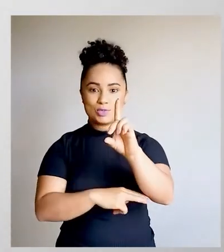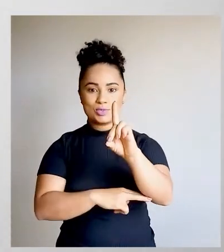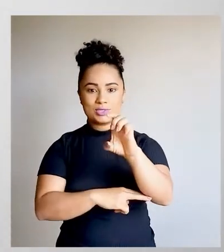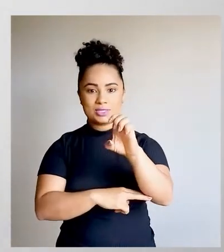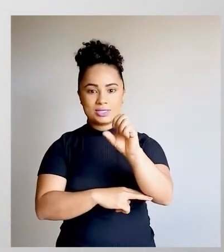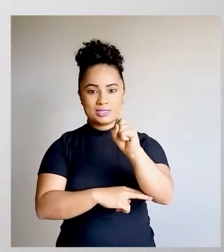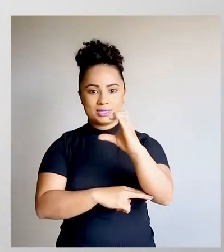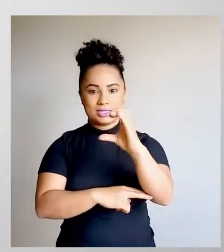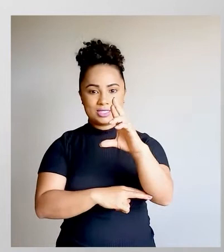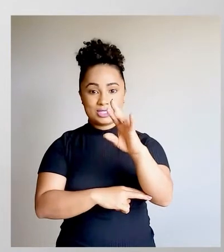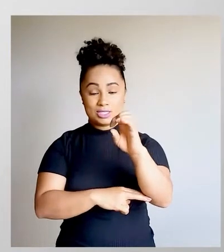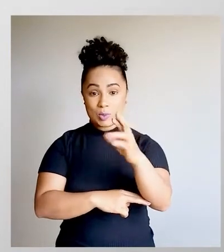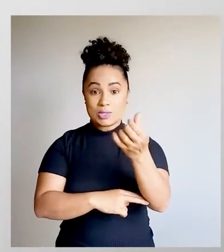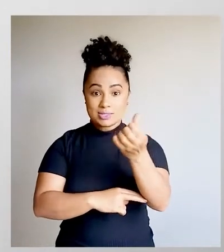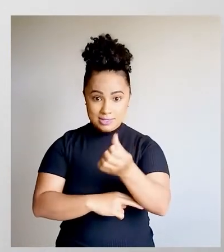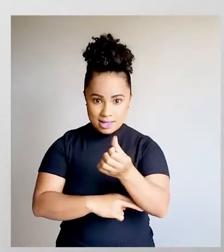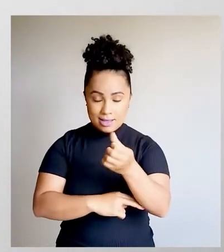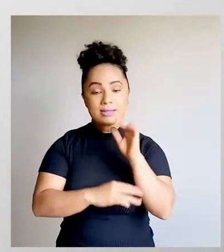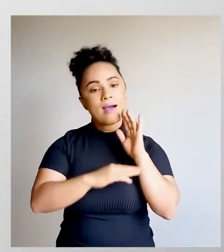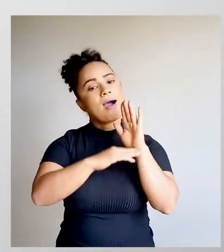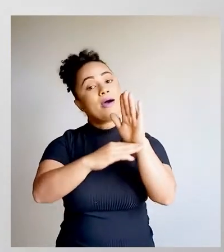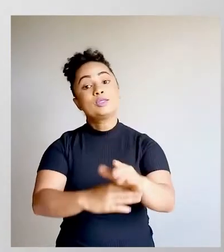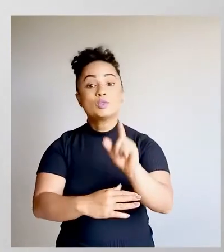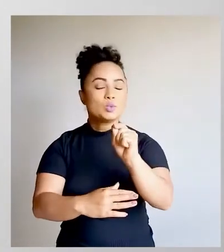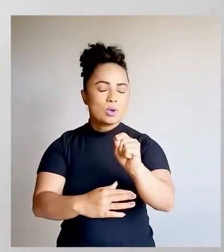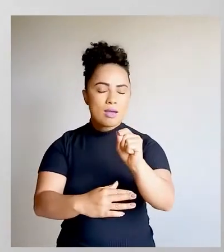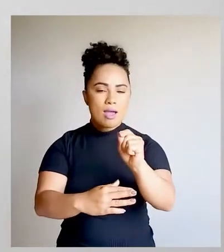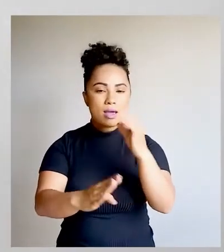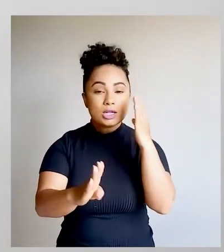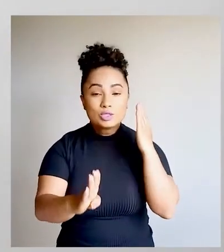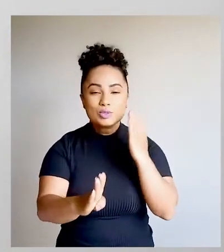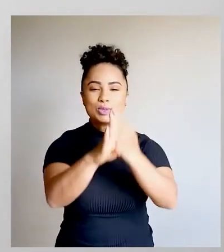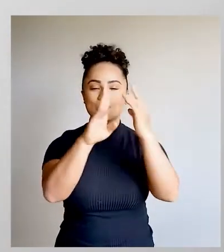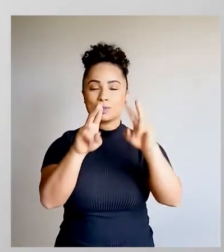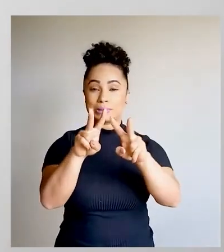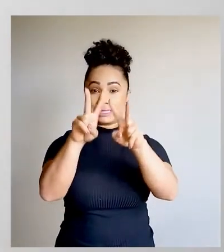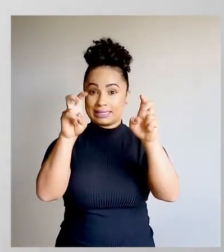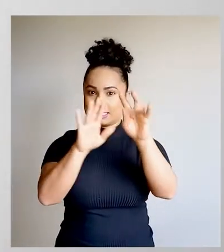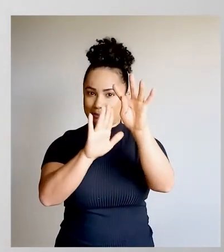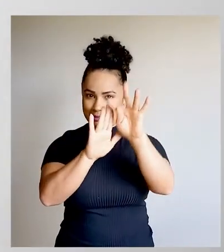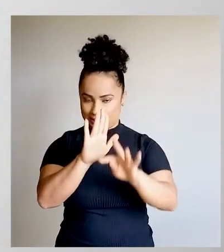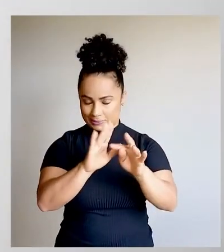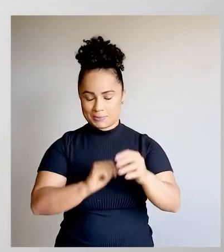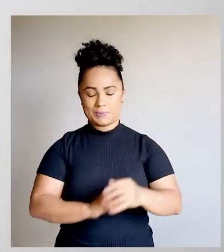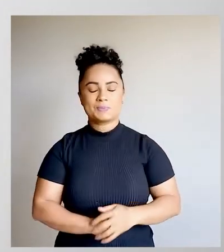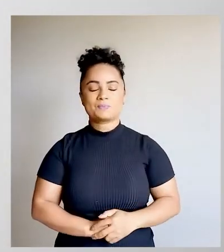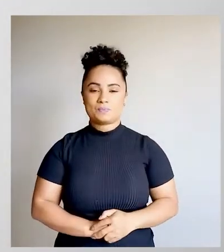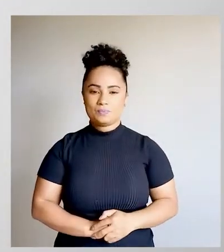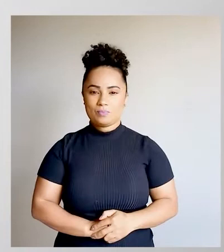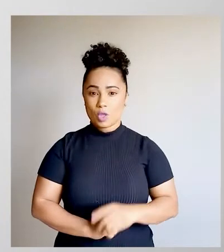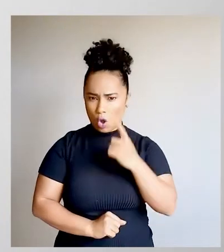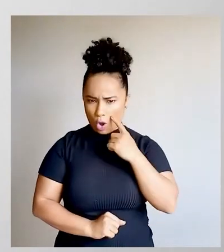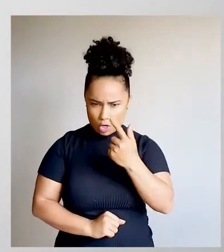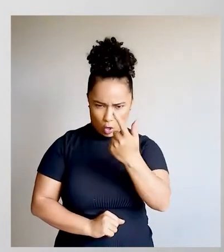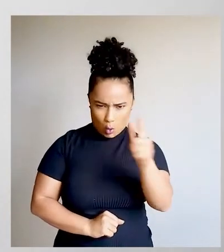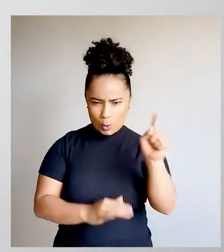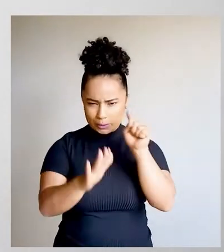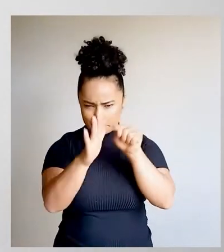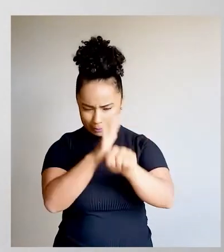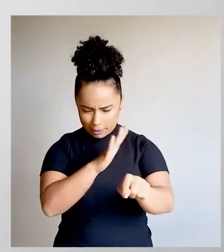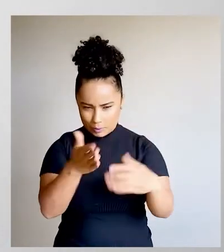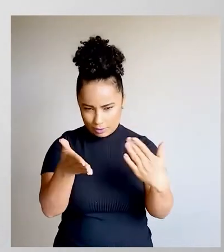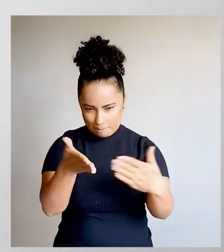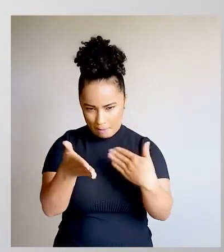identificar o tema do texto. Vamos analisar mais uma questão do Banco de Questões,